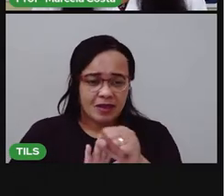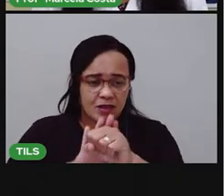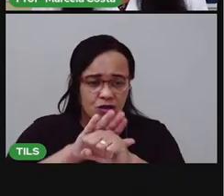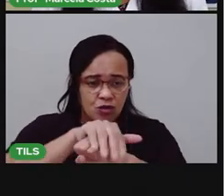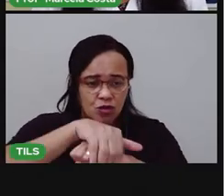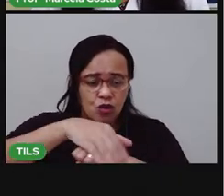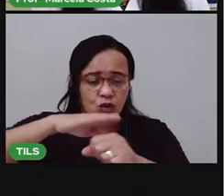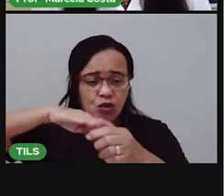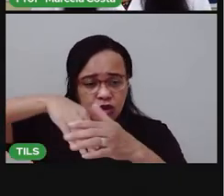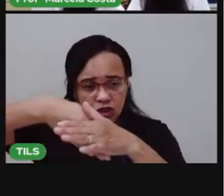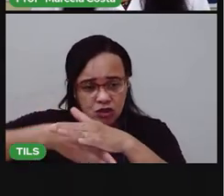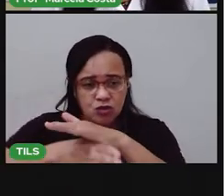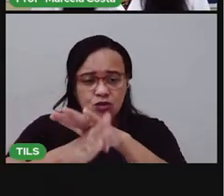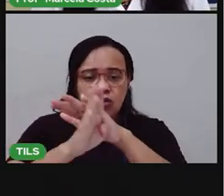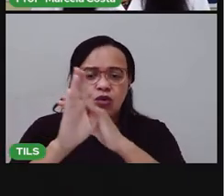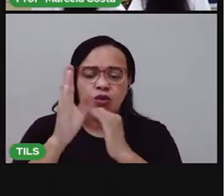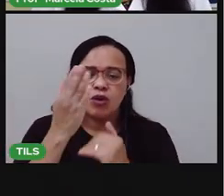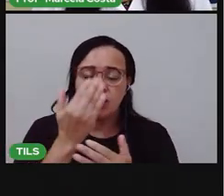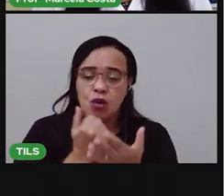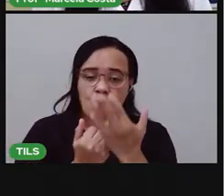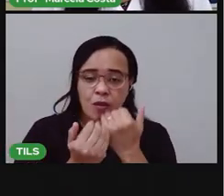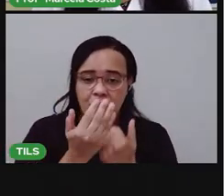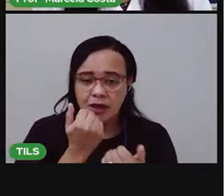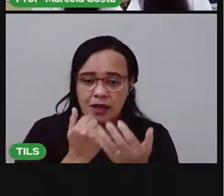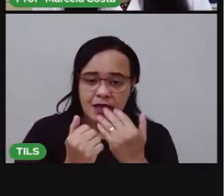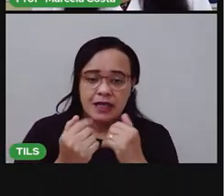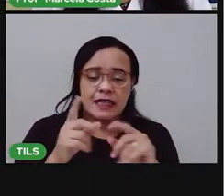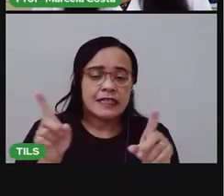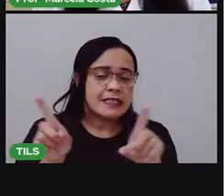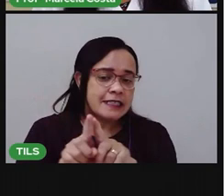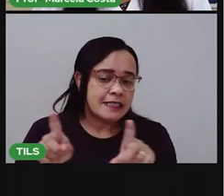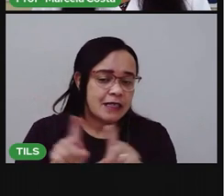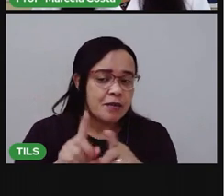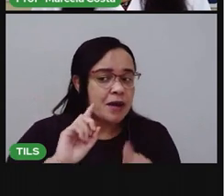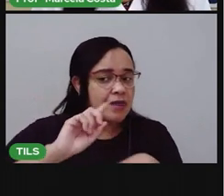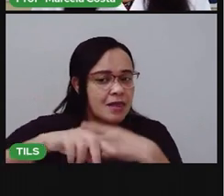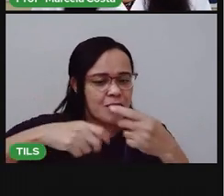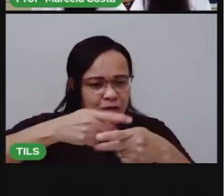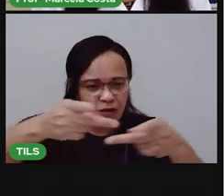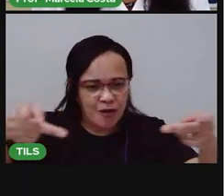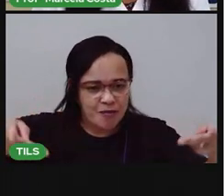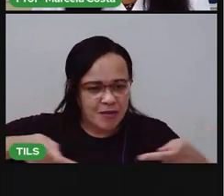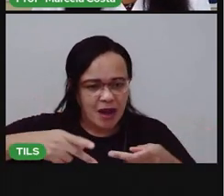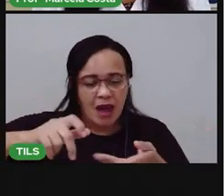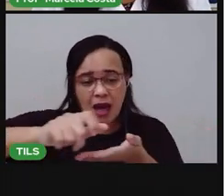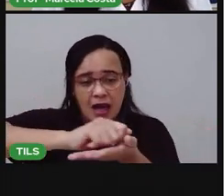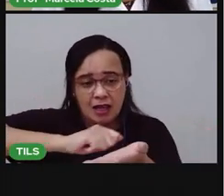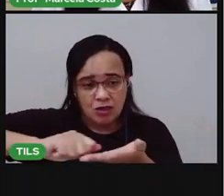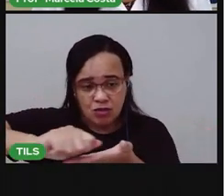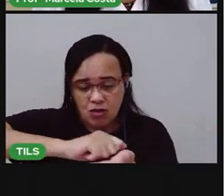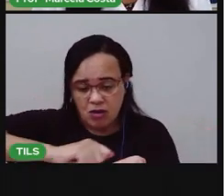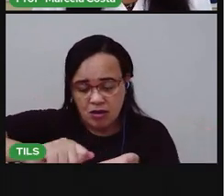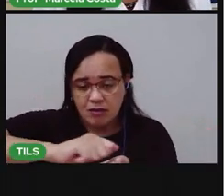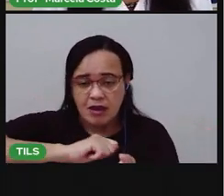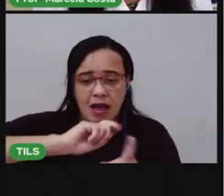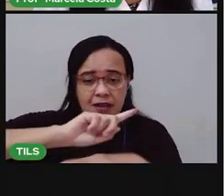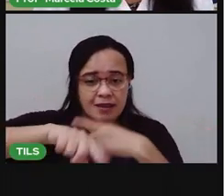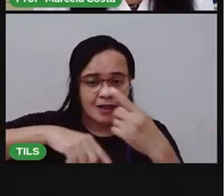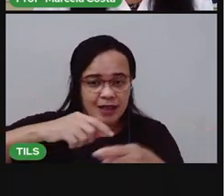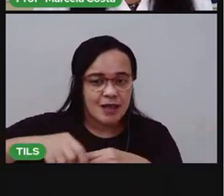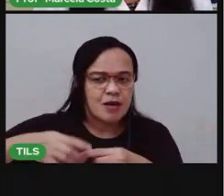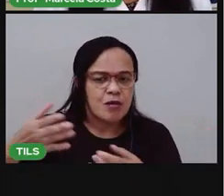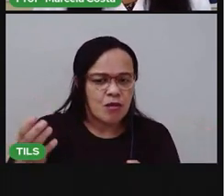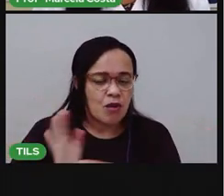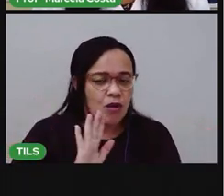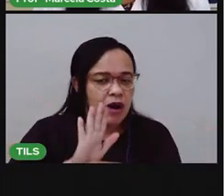costumam jantar, ajudar a secar os pratos, aí você ajuda a sua mãe a secar os pratos da sua